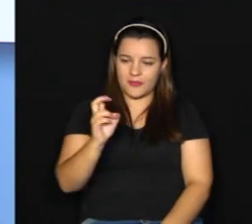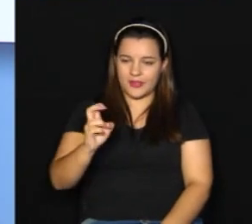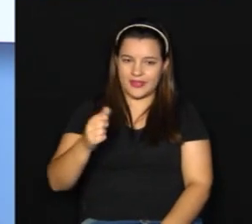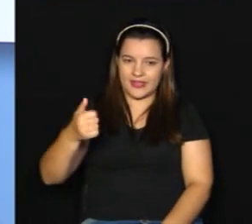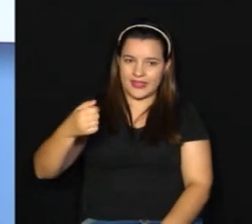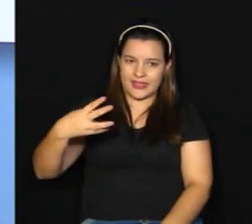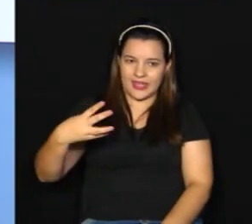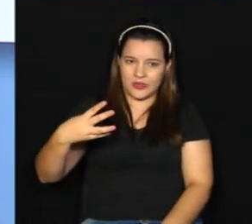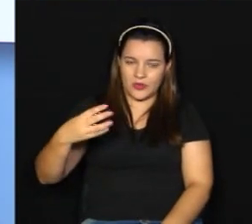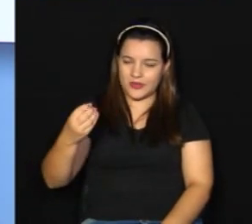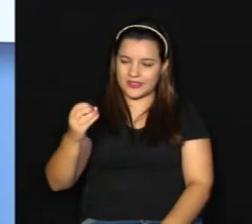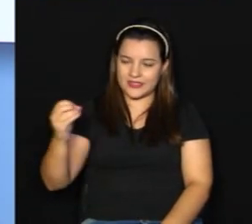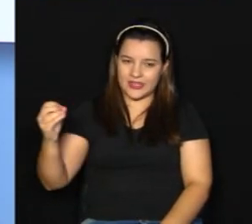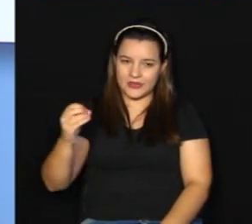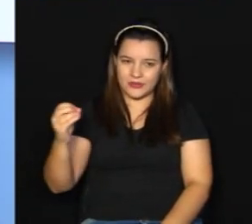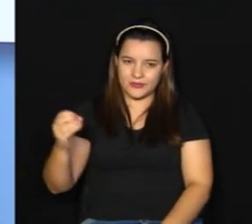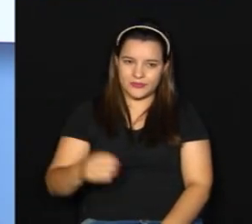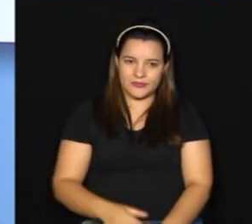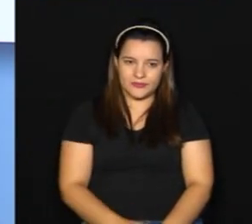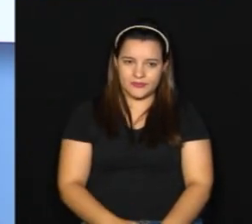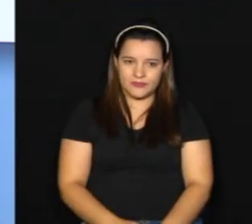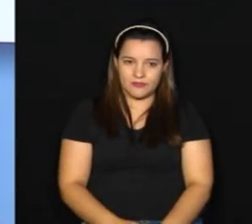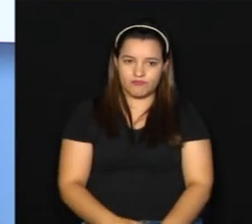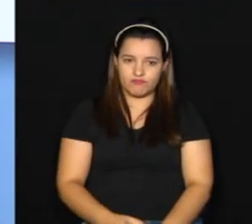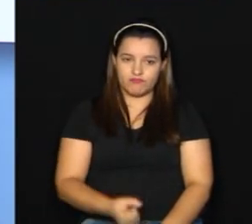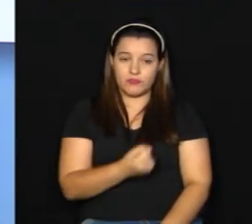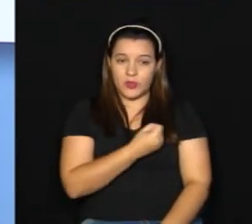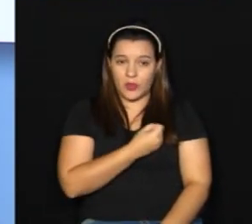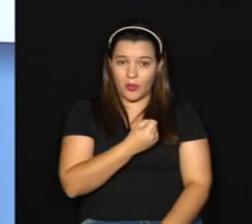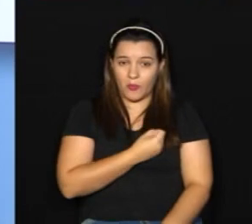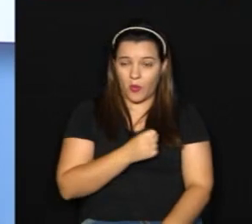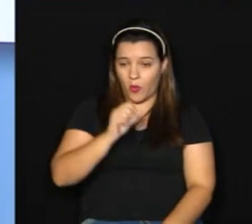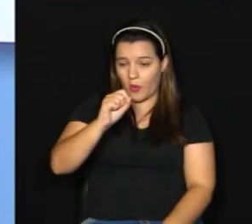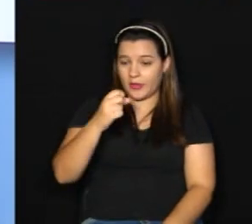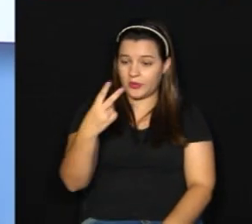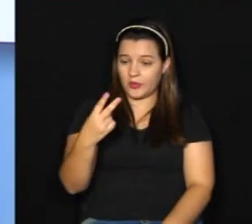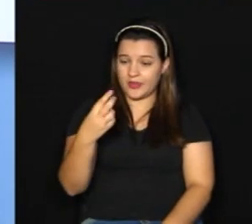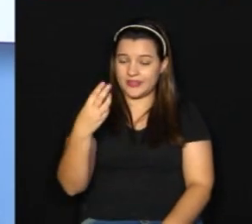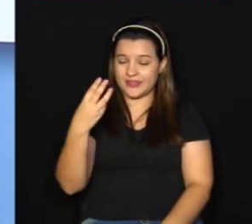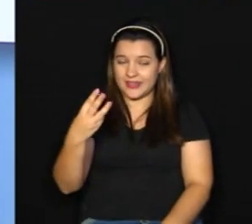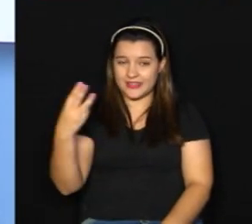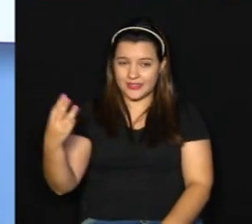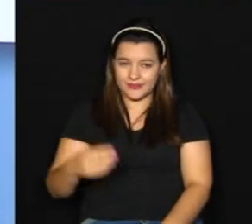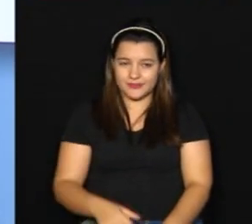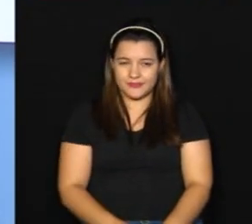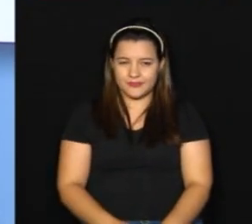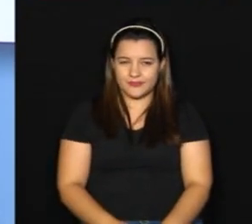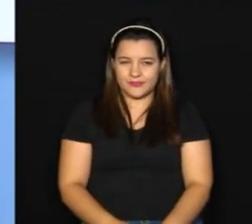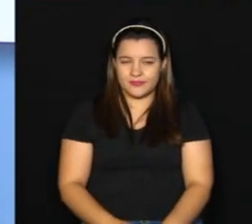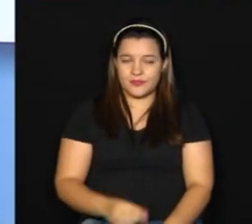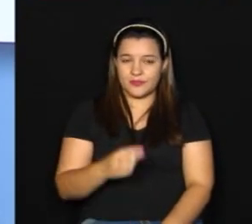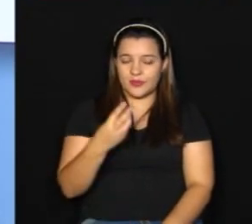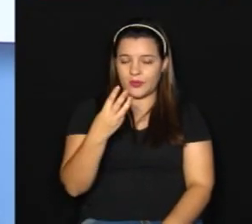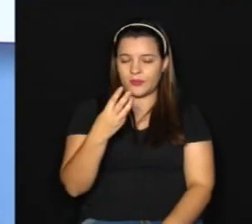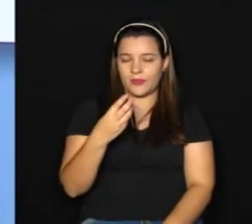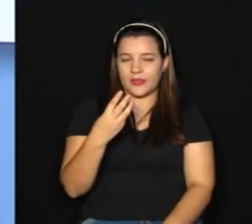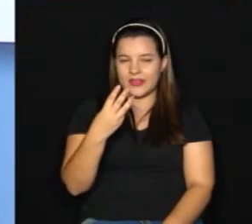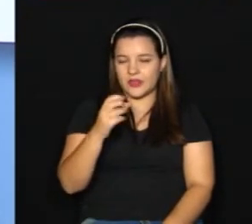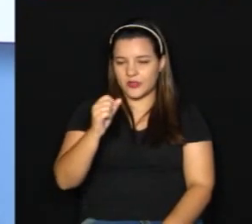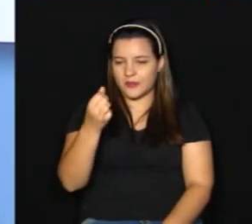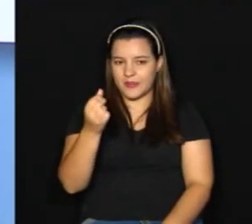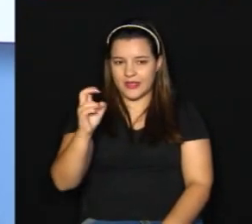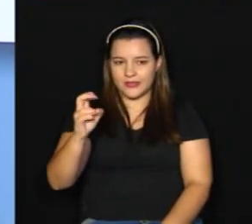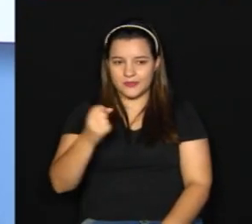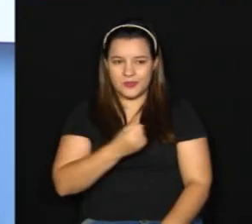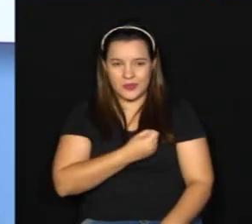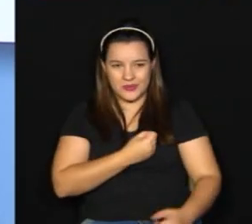3865-1400 no ramal 8233. De novo, 3865-1400 ramal